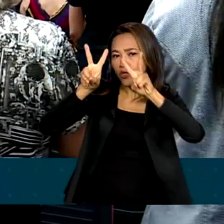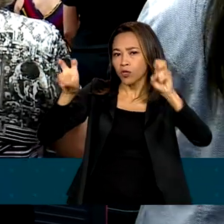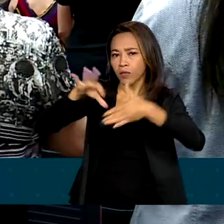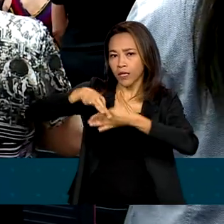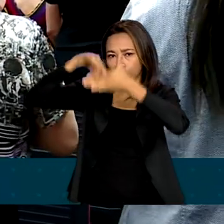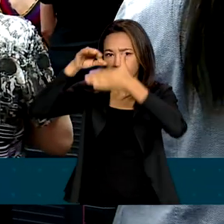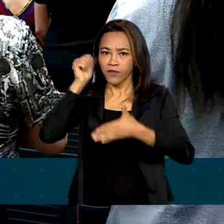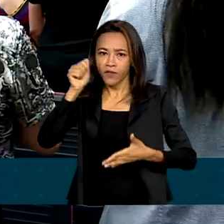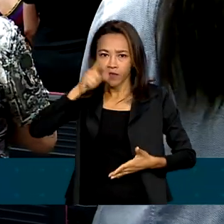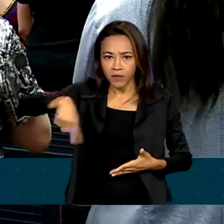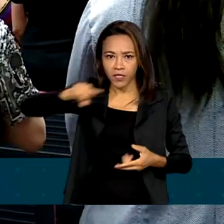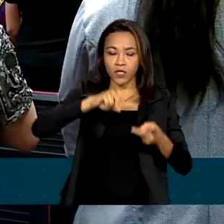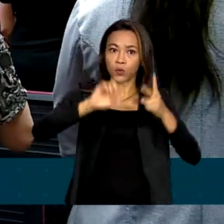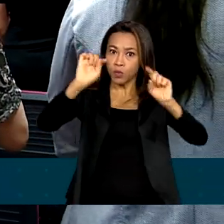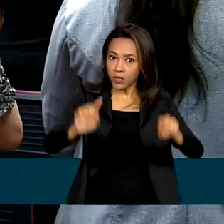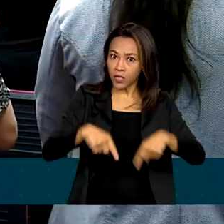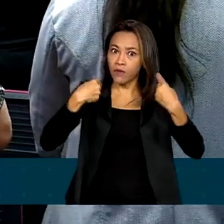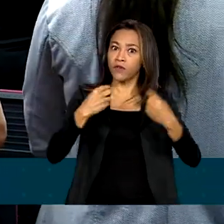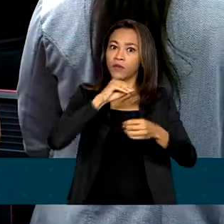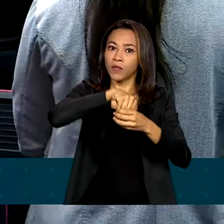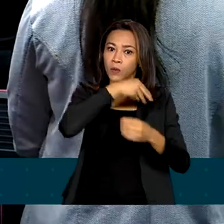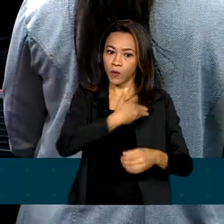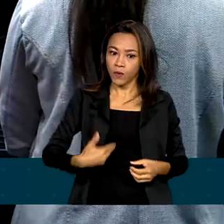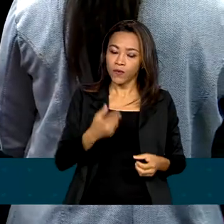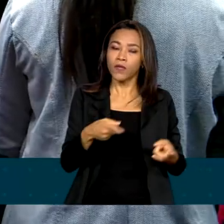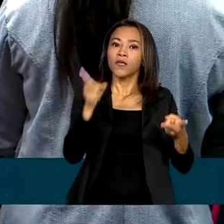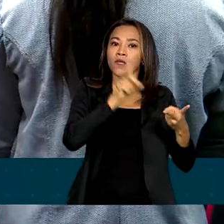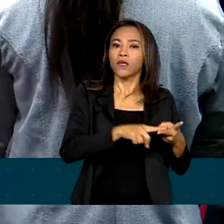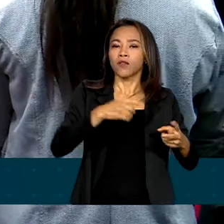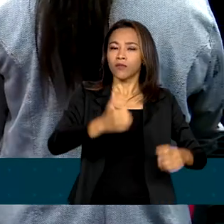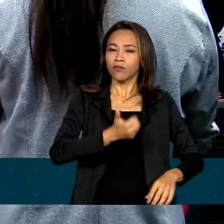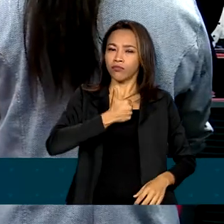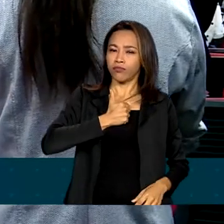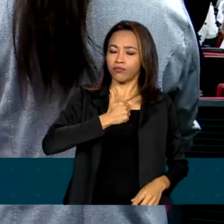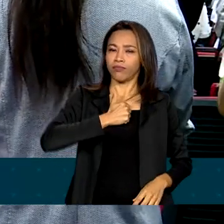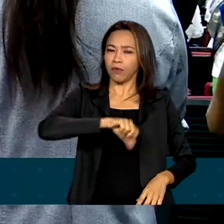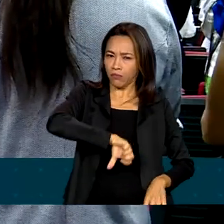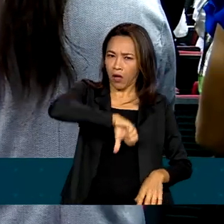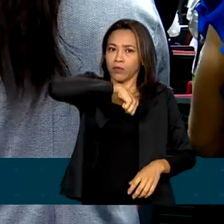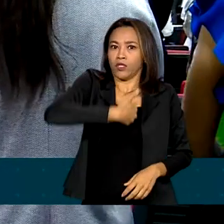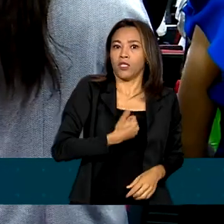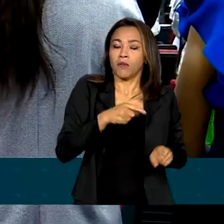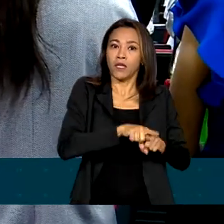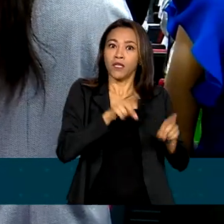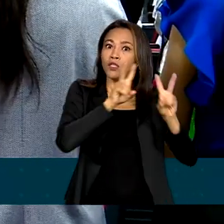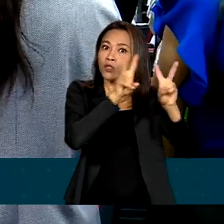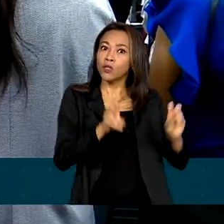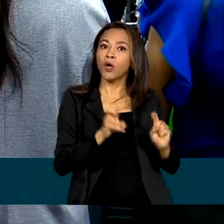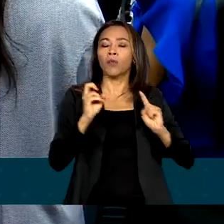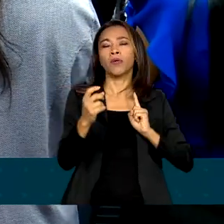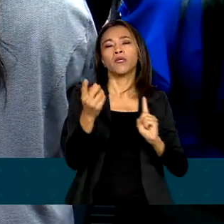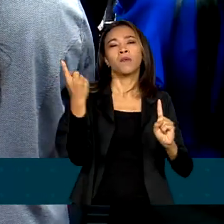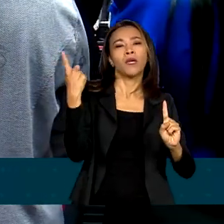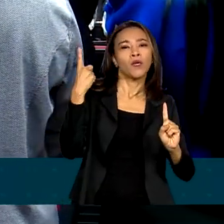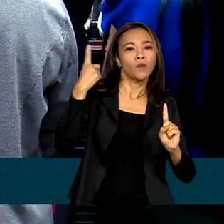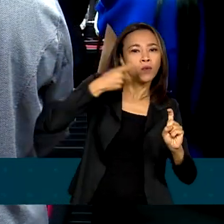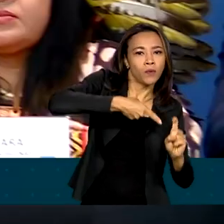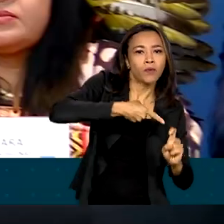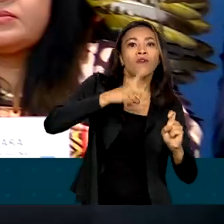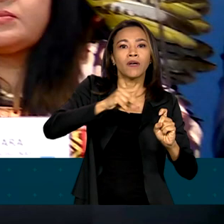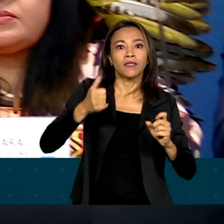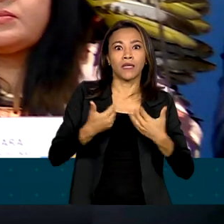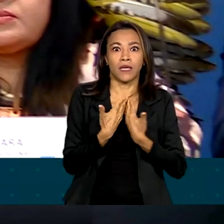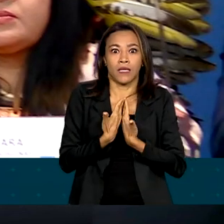desafios no setor público, autoestima e combate ao assédio. A programação vai ser transmitida ao vivo pelo YouTube.